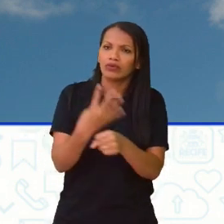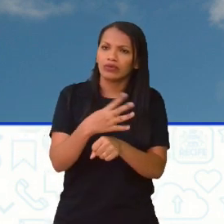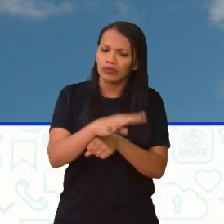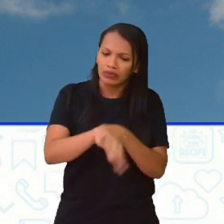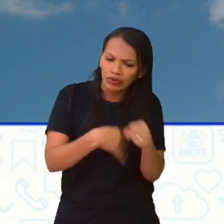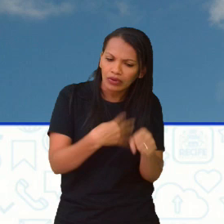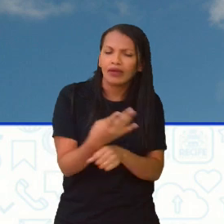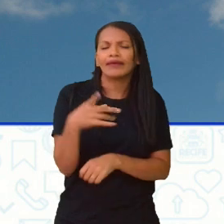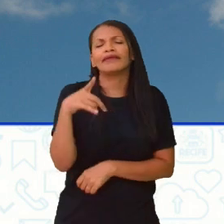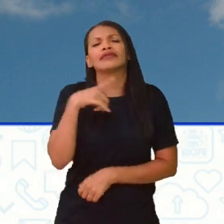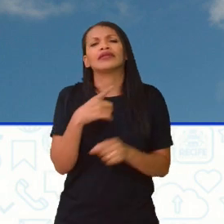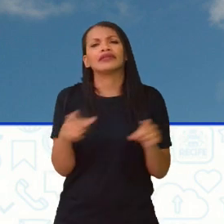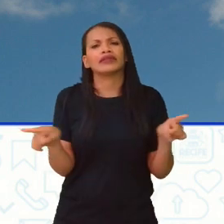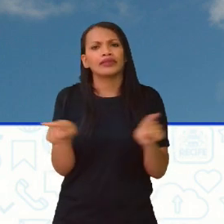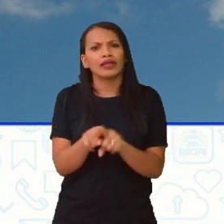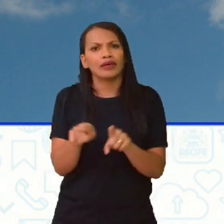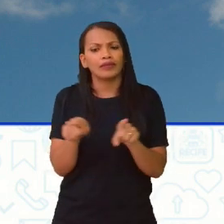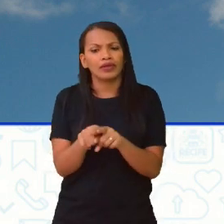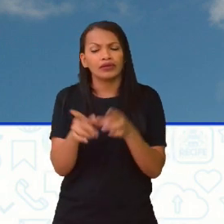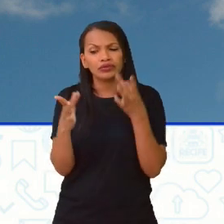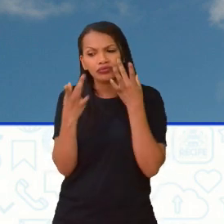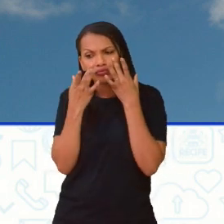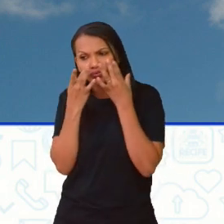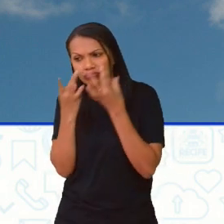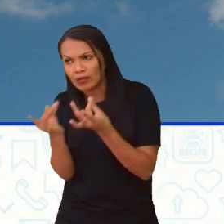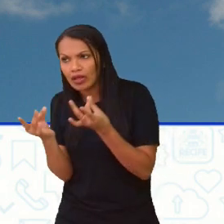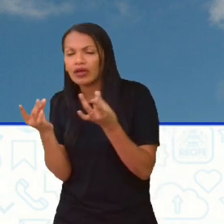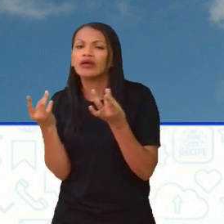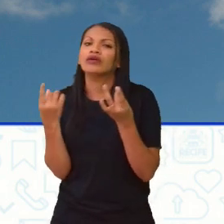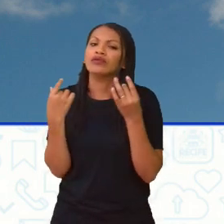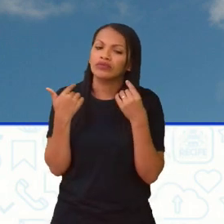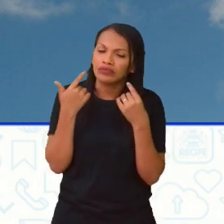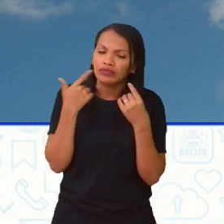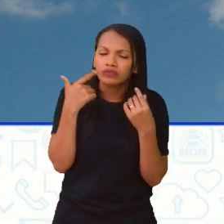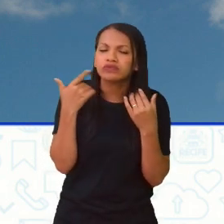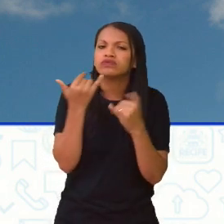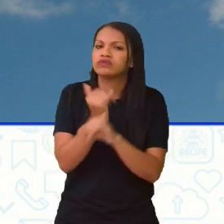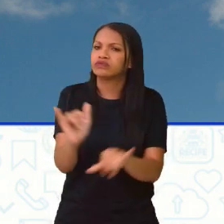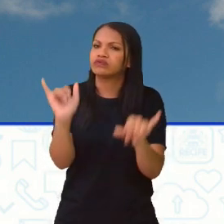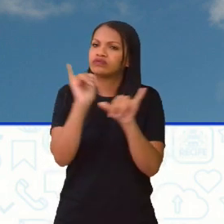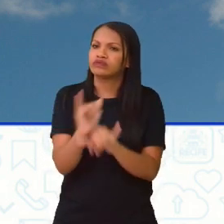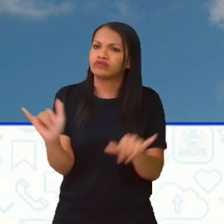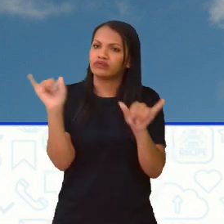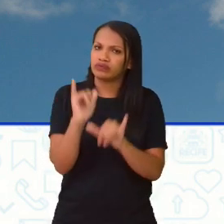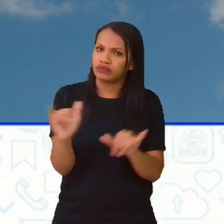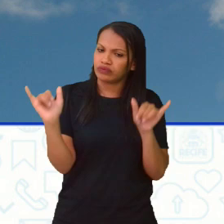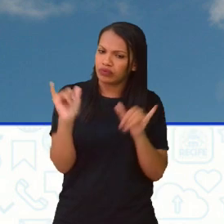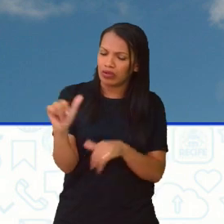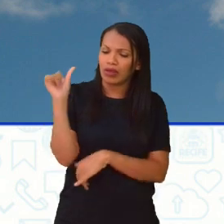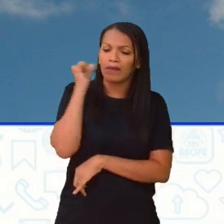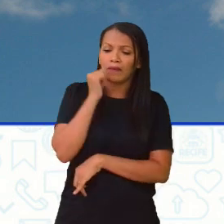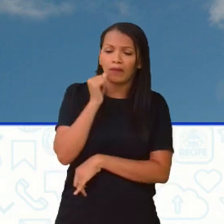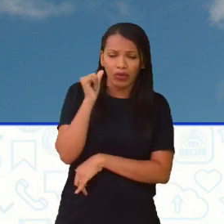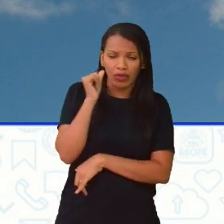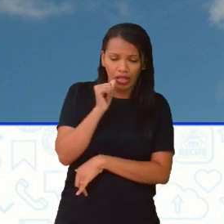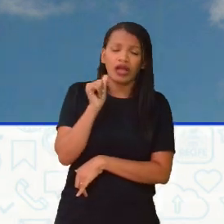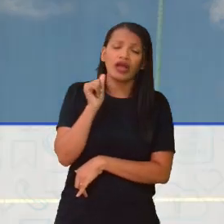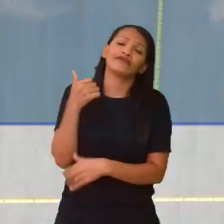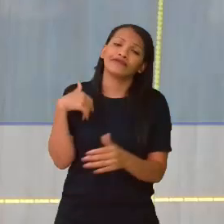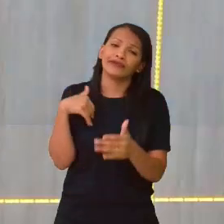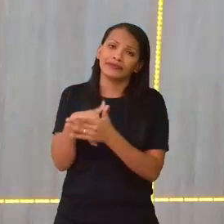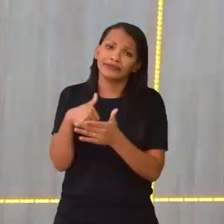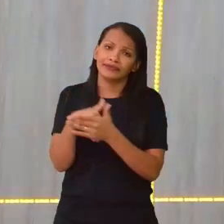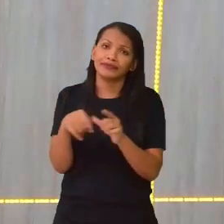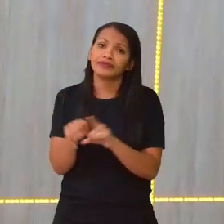uma publicidade, uma propaganda, né? Em cima desse futebol feminino, tão alta quanto há